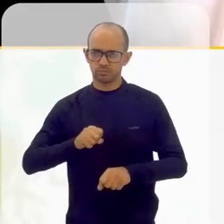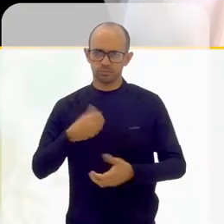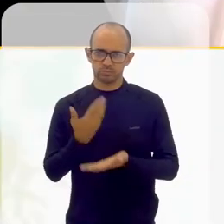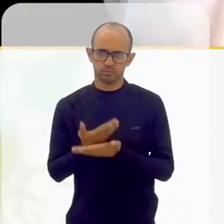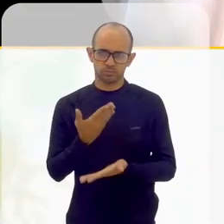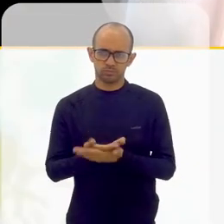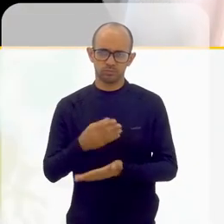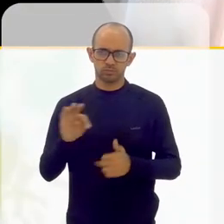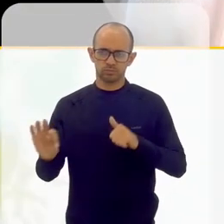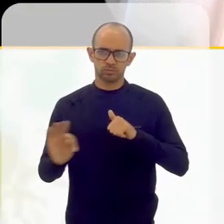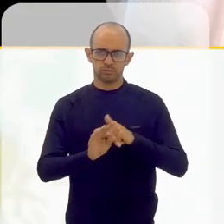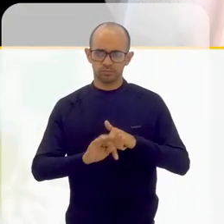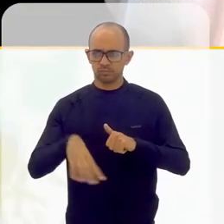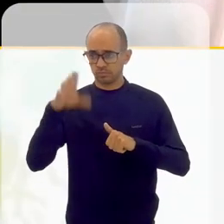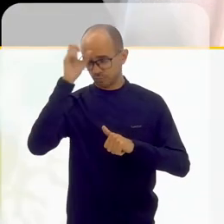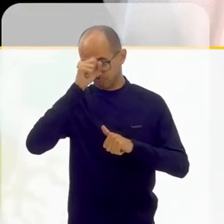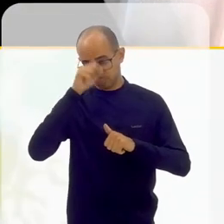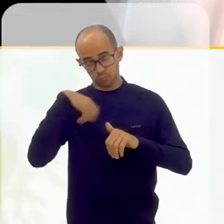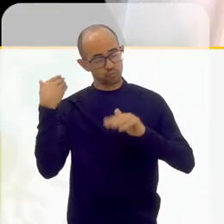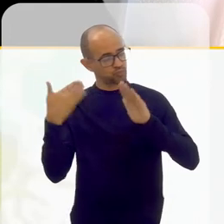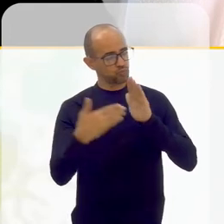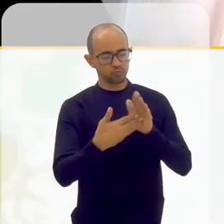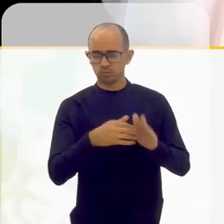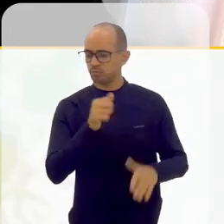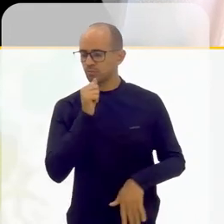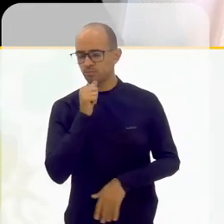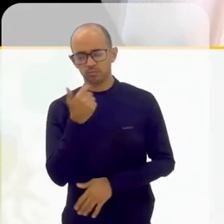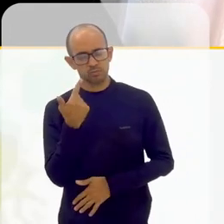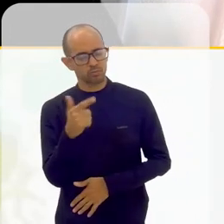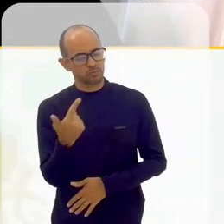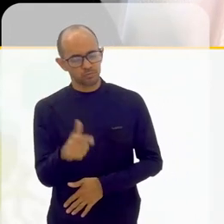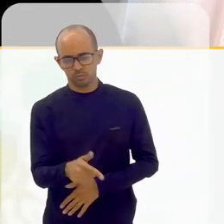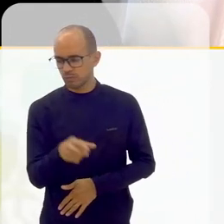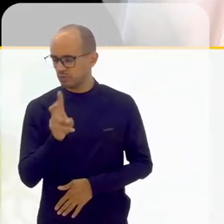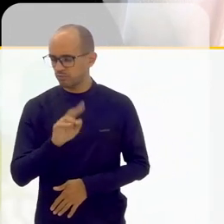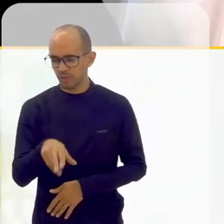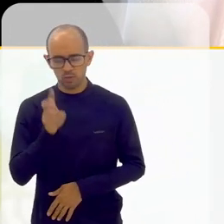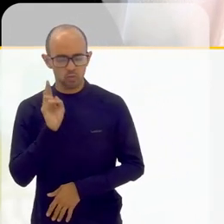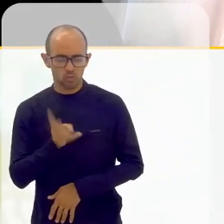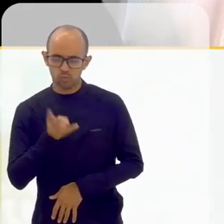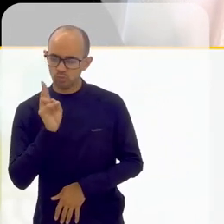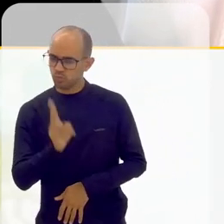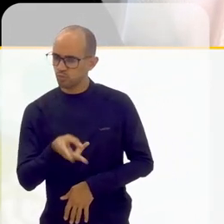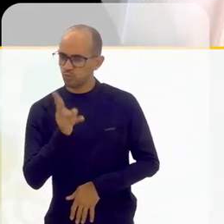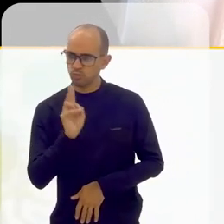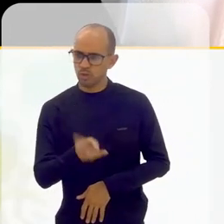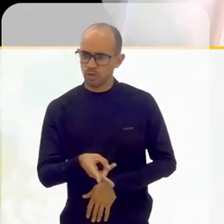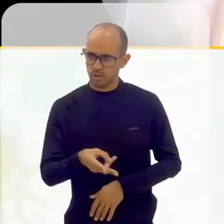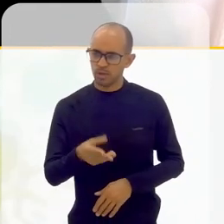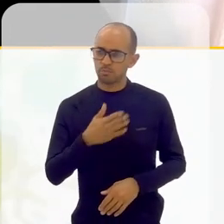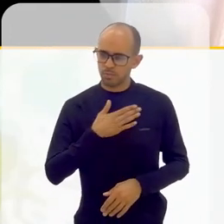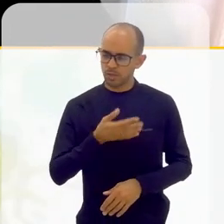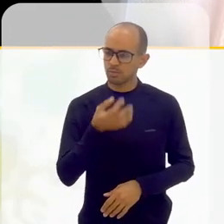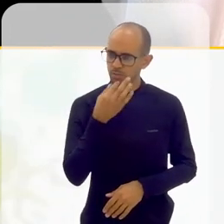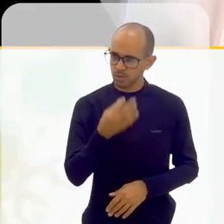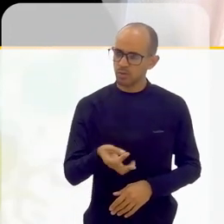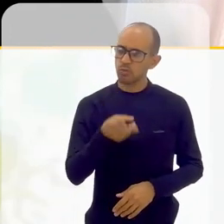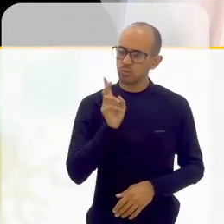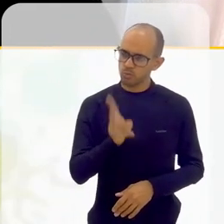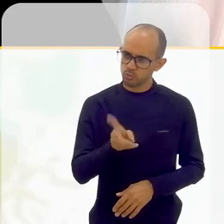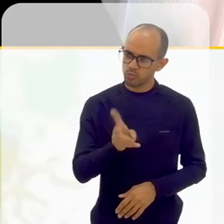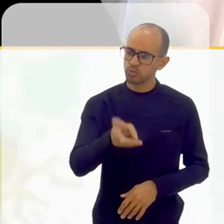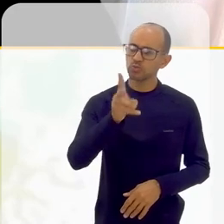que a gente aprendeu tudo, a gente vai continuar aprendendo e estudando. Então, o que eu tenho para dizer é insistir e